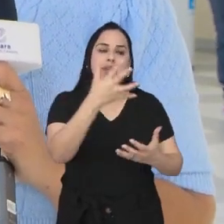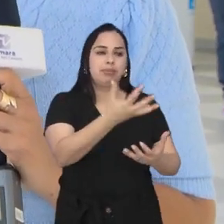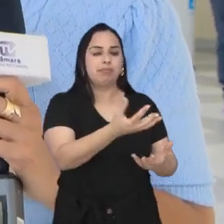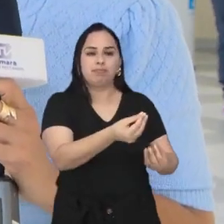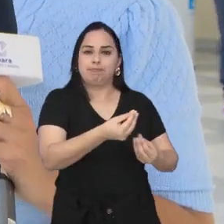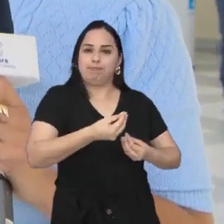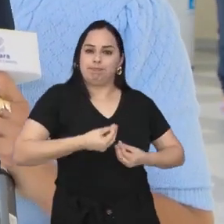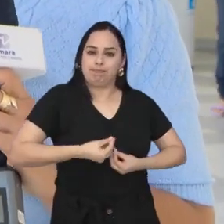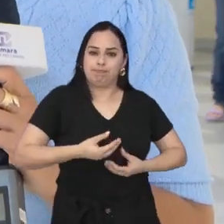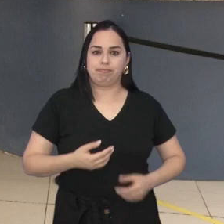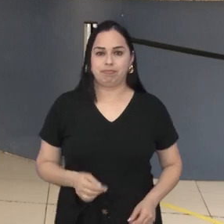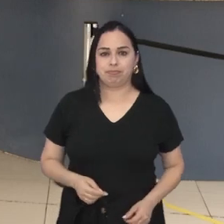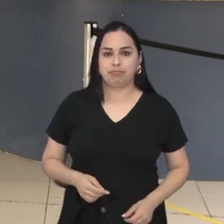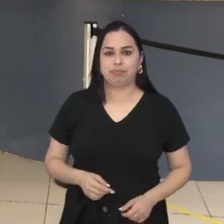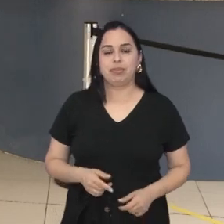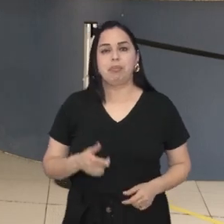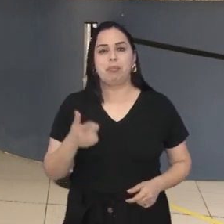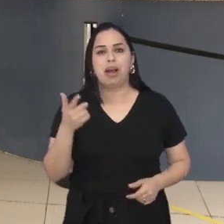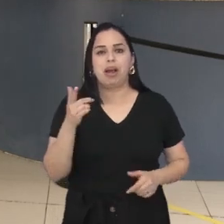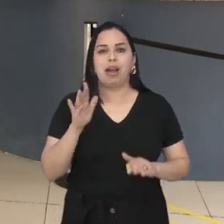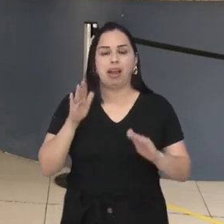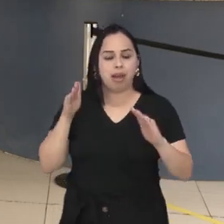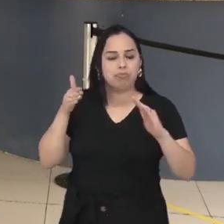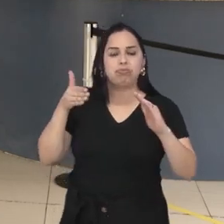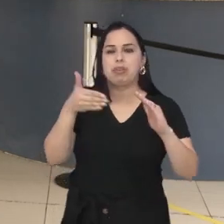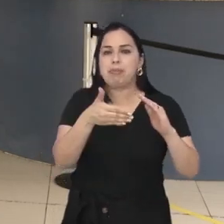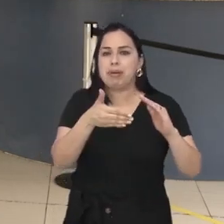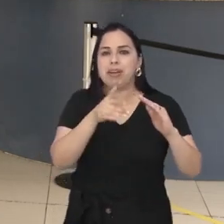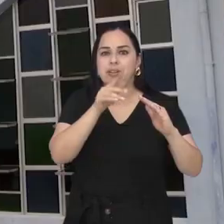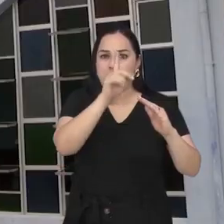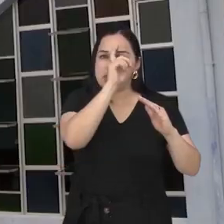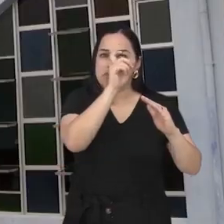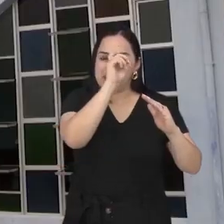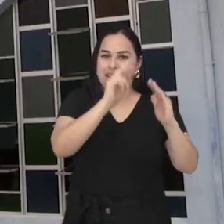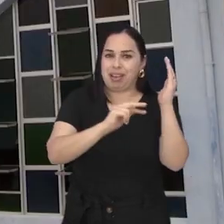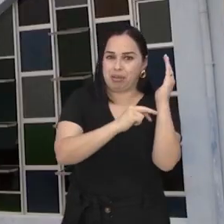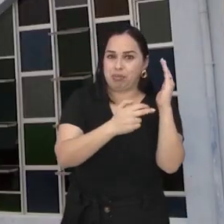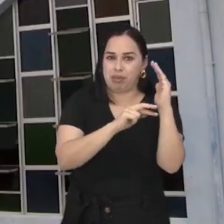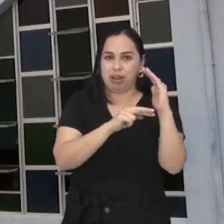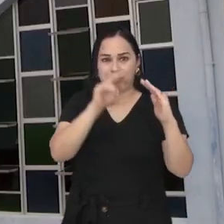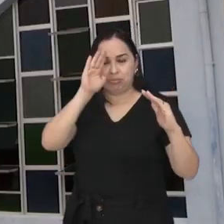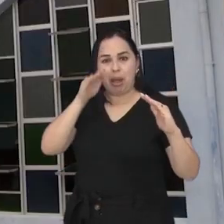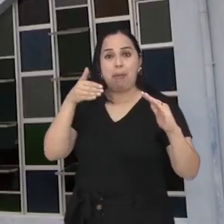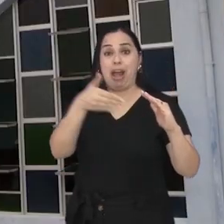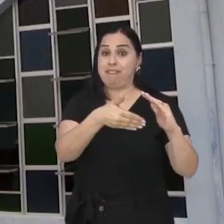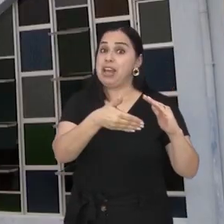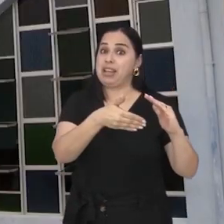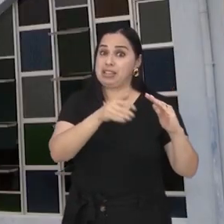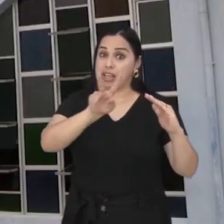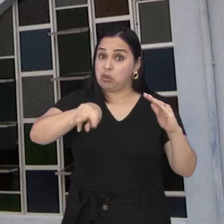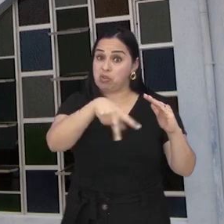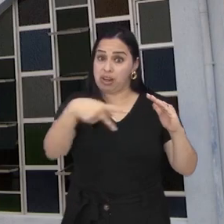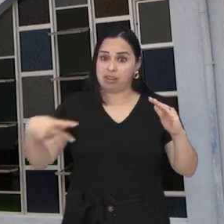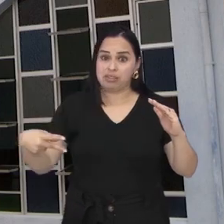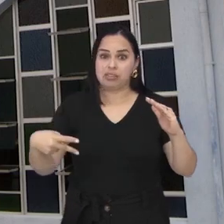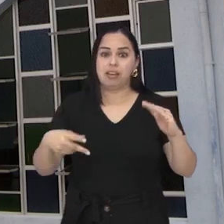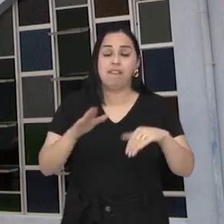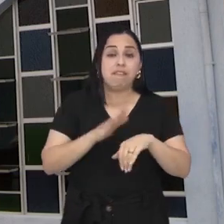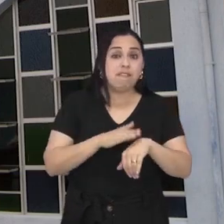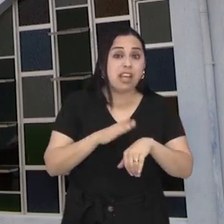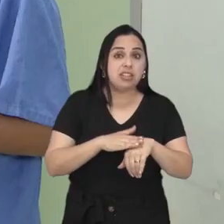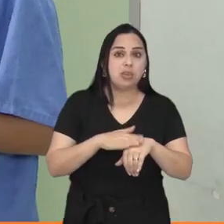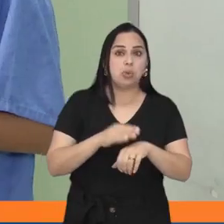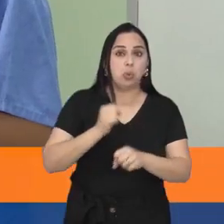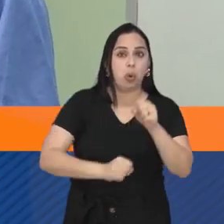para receber o órgão. Referência na captação de órgãos no estado de São Paulo, O Hospital Municipal de São José dos